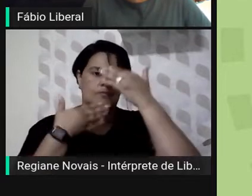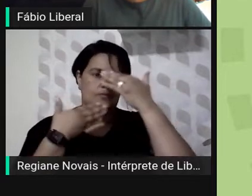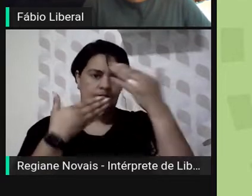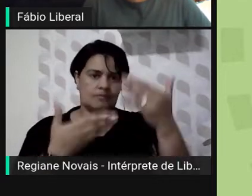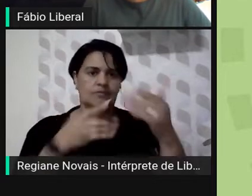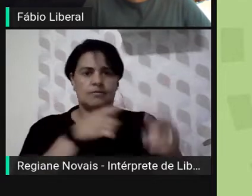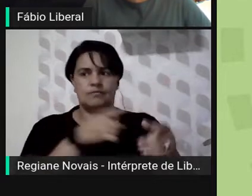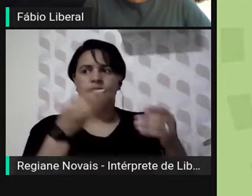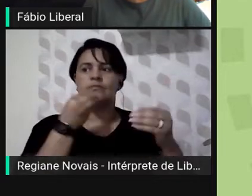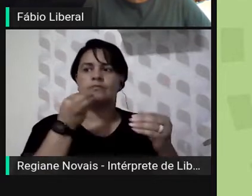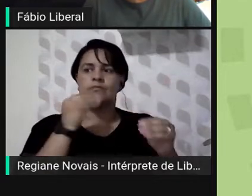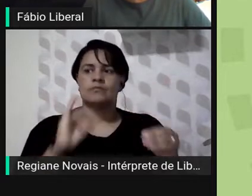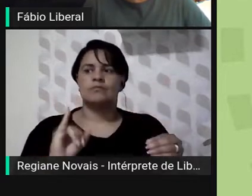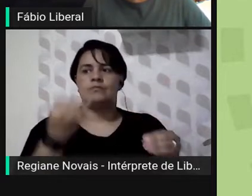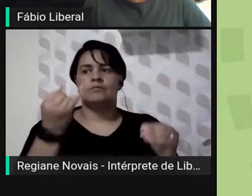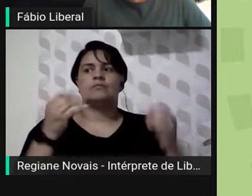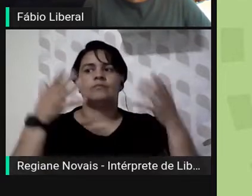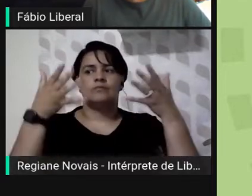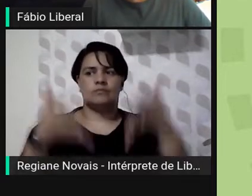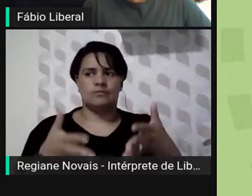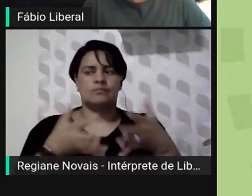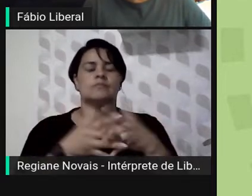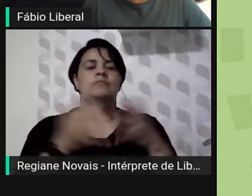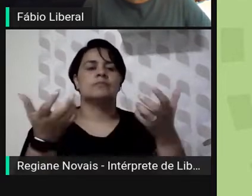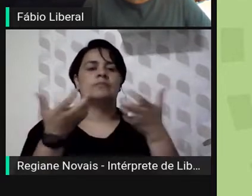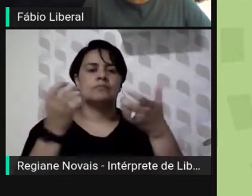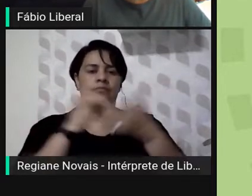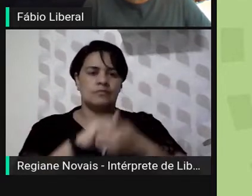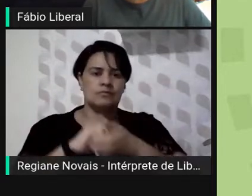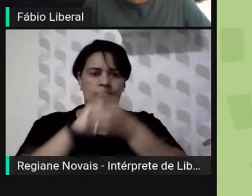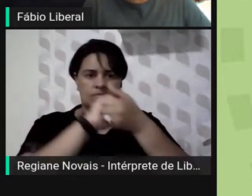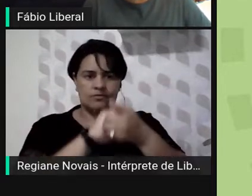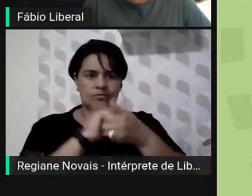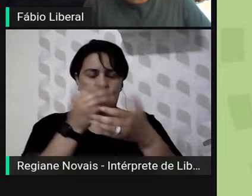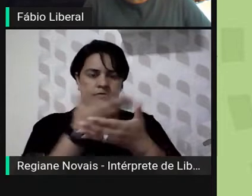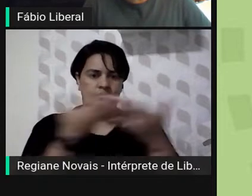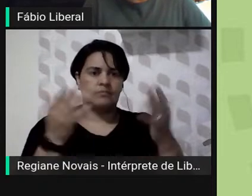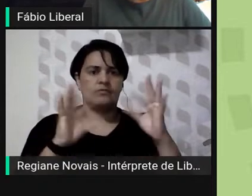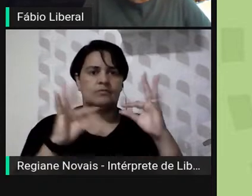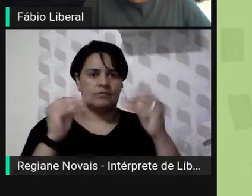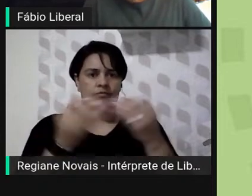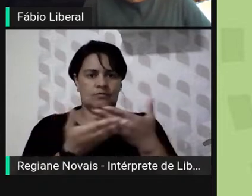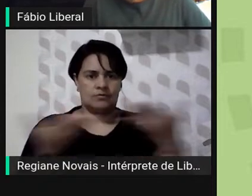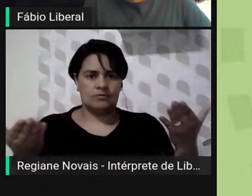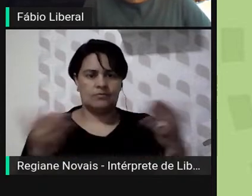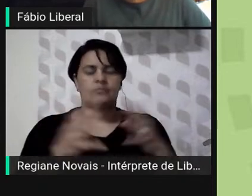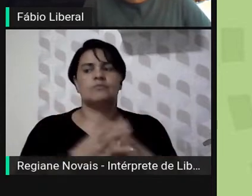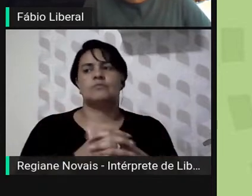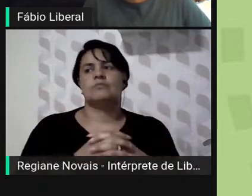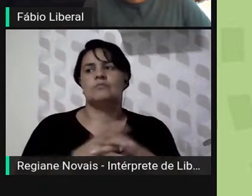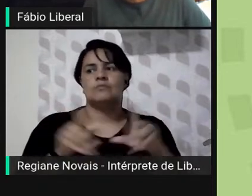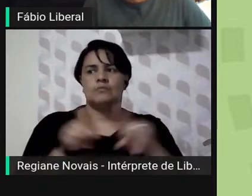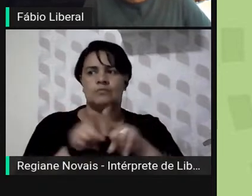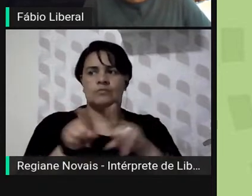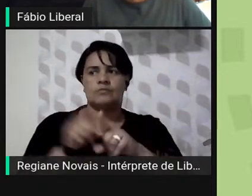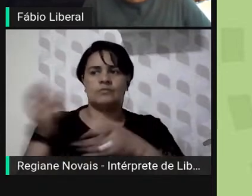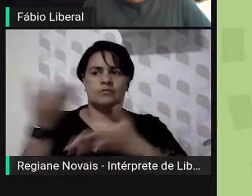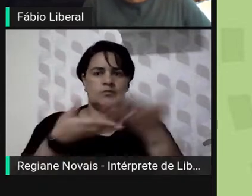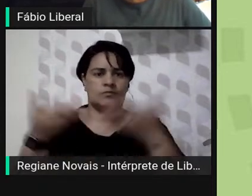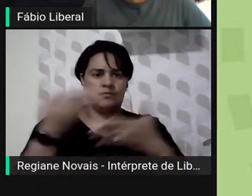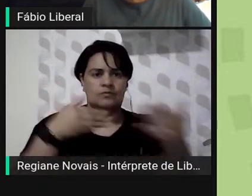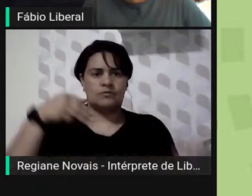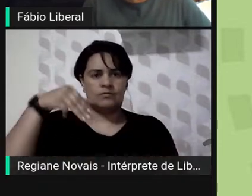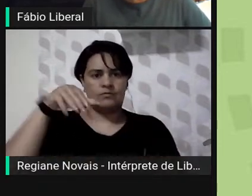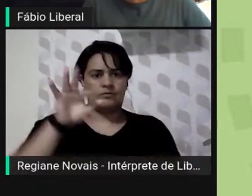seminário da jornada de pesquisa, queria cumprimentar os autores dos demais trabalhos dessa sessão, nosso moderador, professor Fabiano Schwartz, aqui eu peço